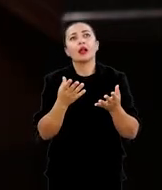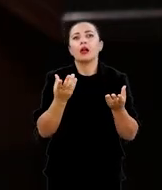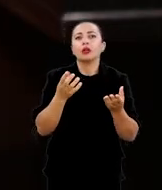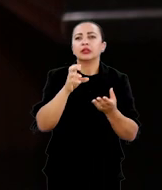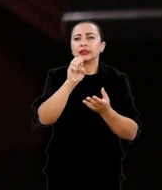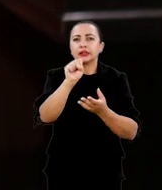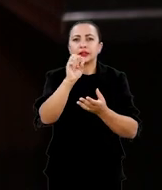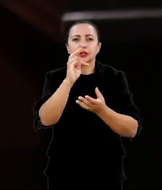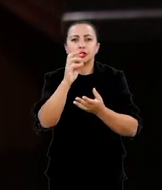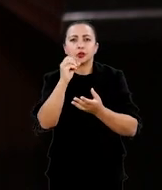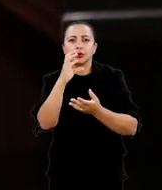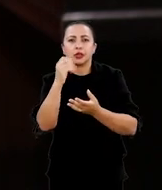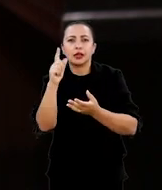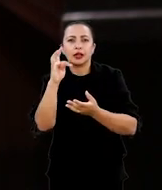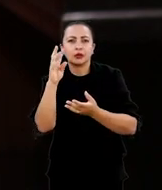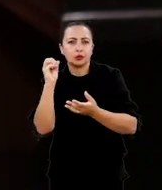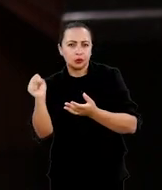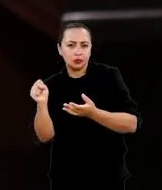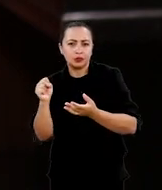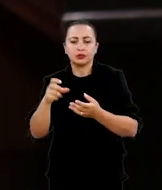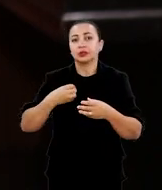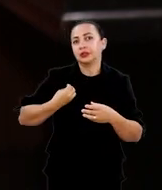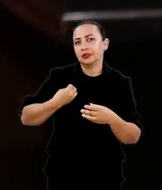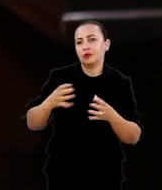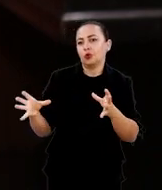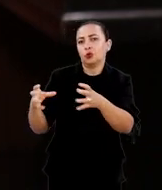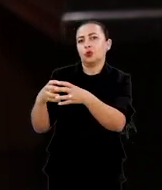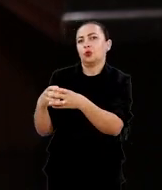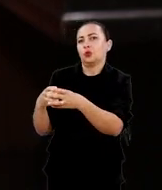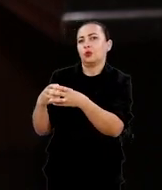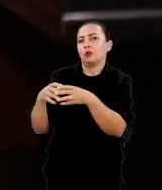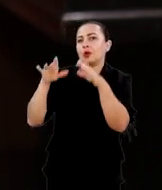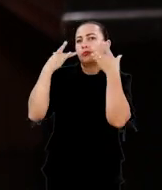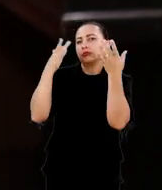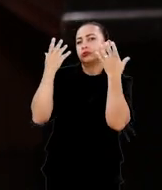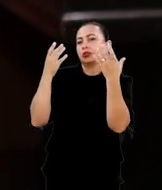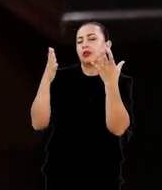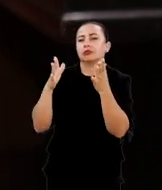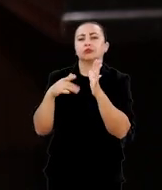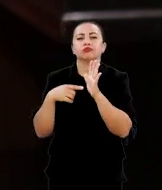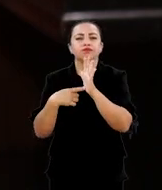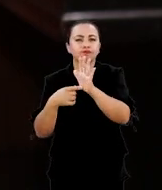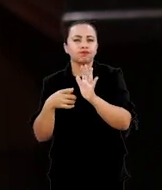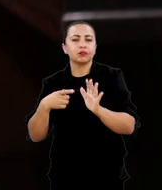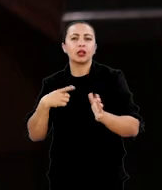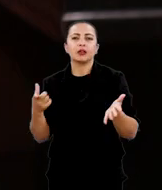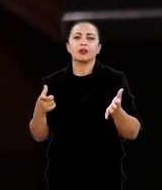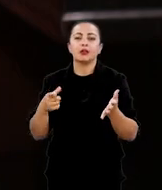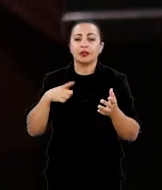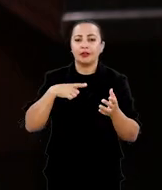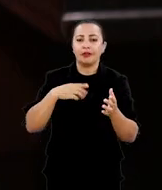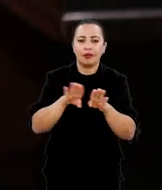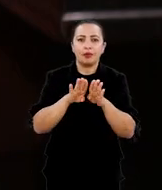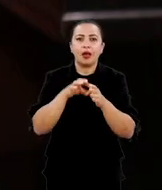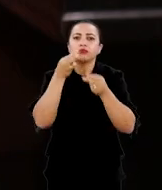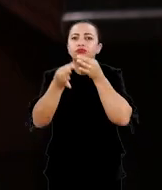os espetáculos os quais ele participou e aí junto com esses espetáculos tem as críticas das